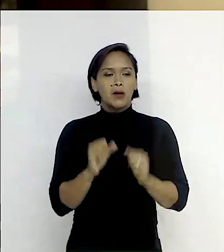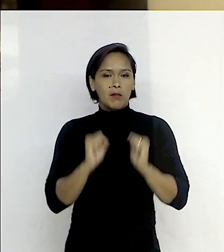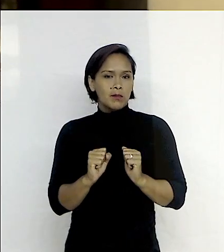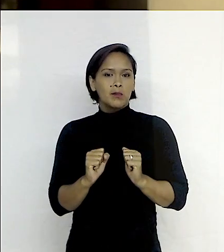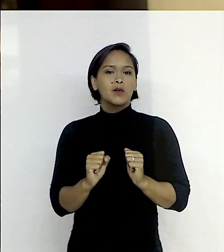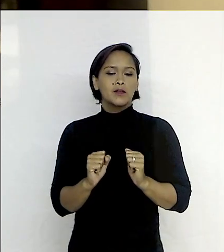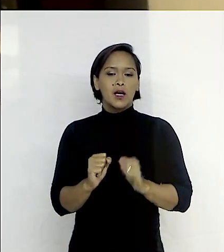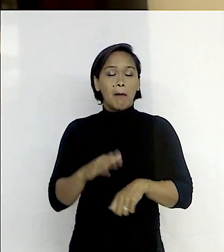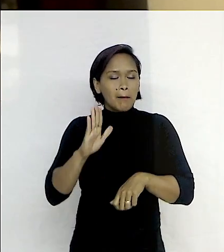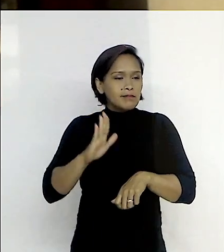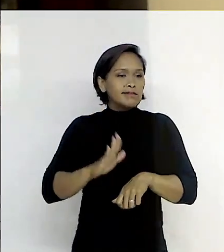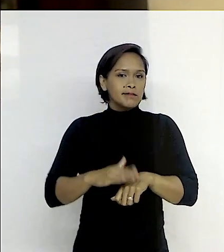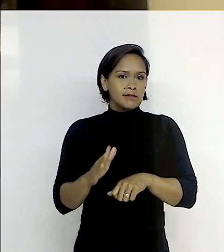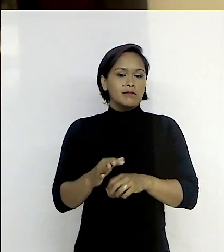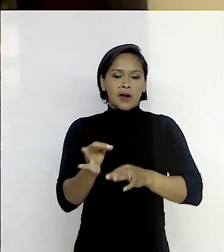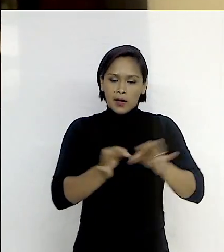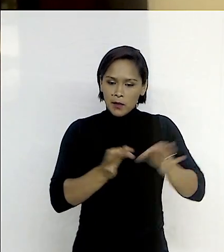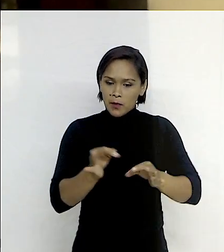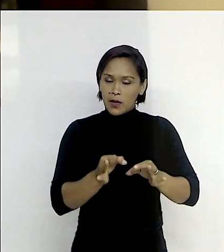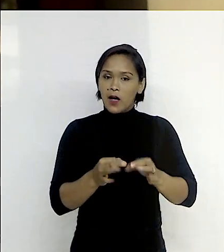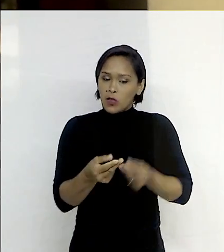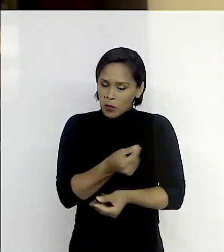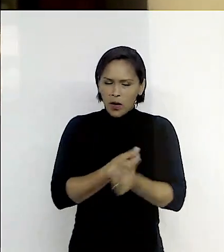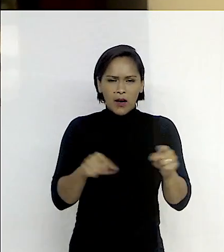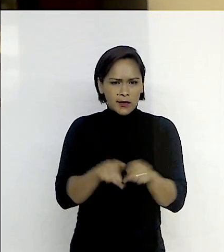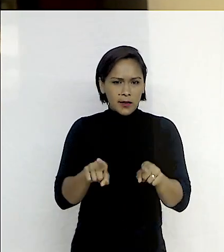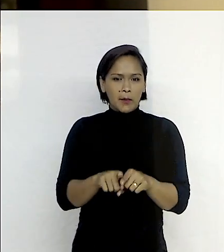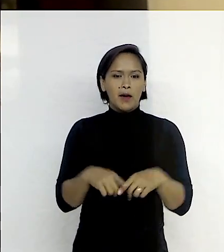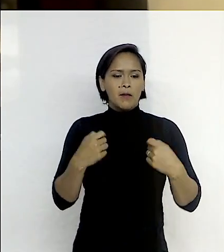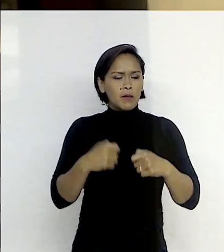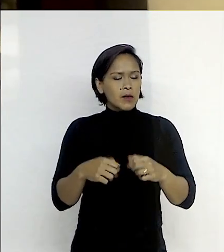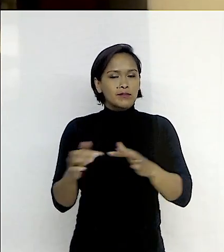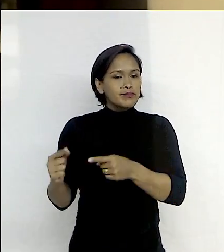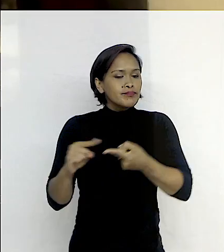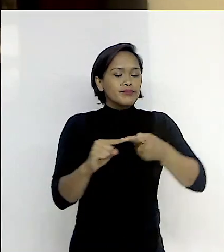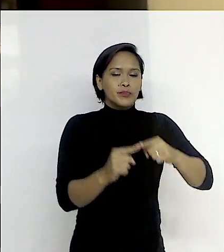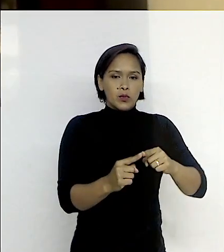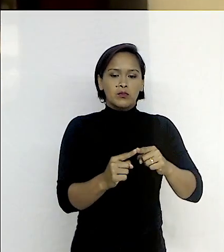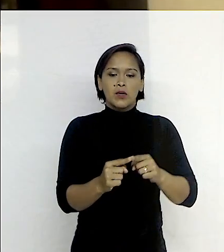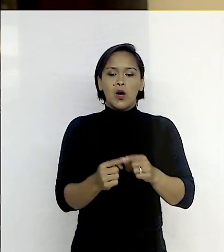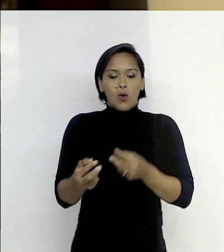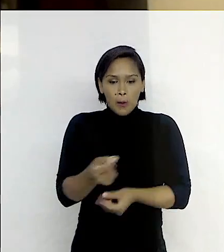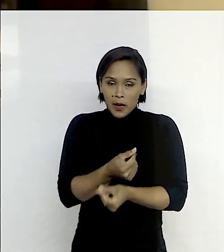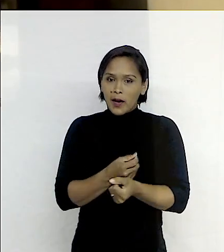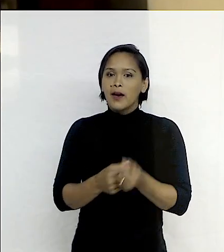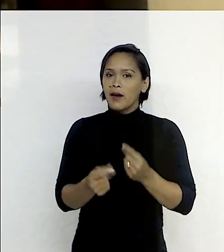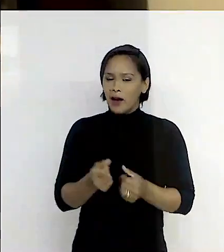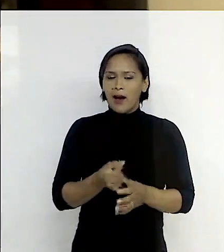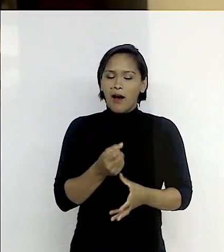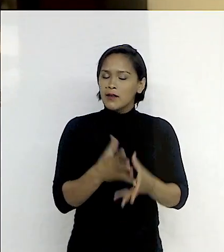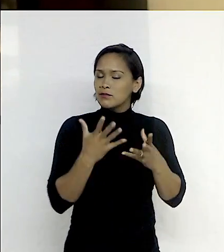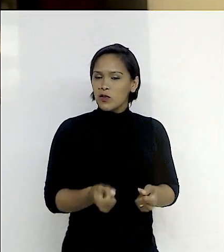mais... E o mercado também, que nós temos que contar com mercados que vão importar.